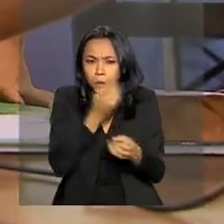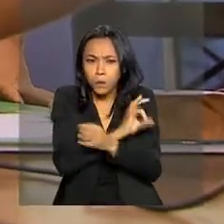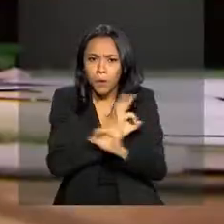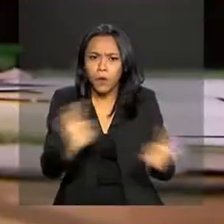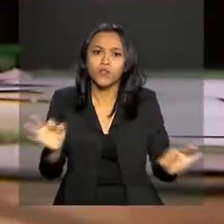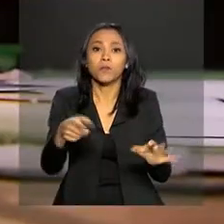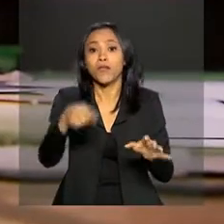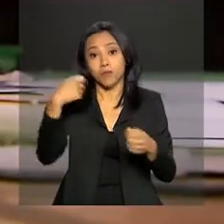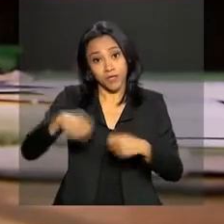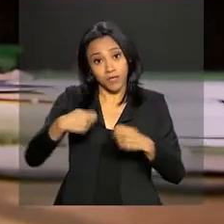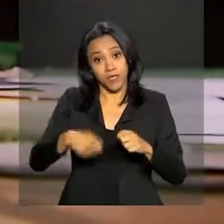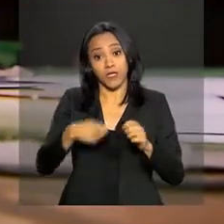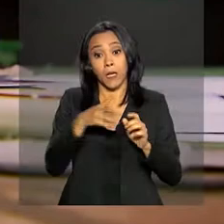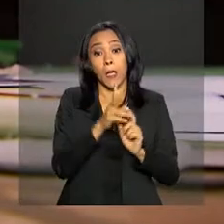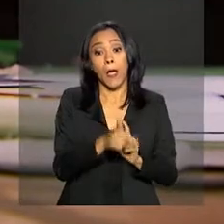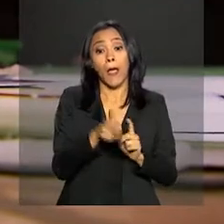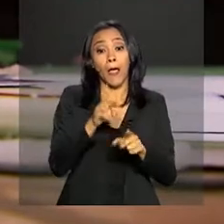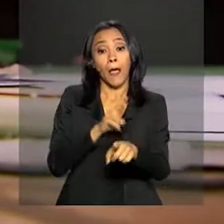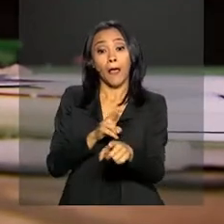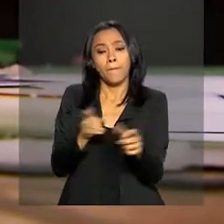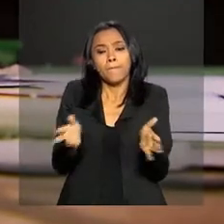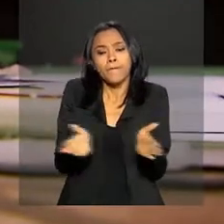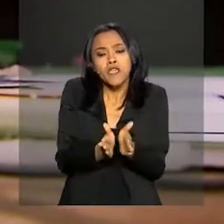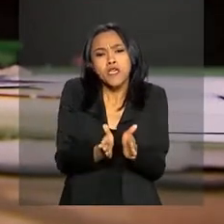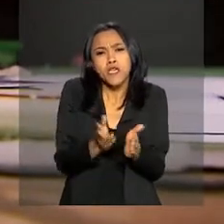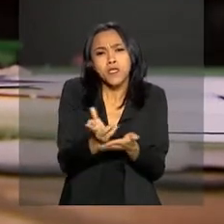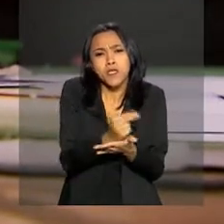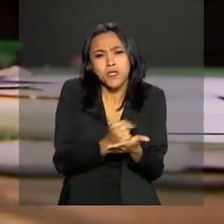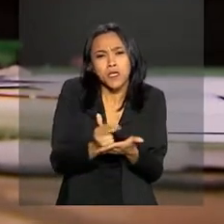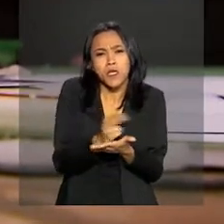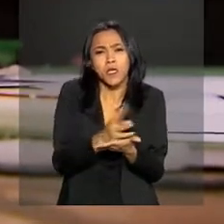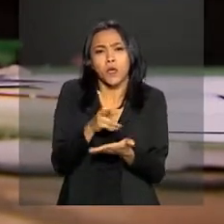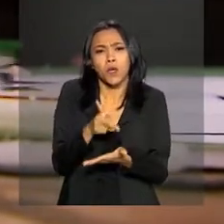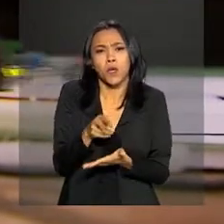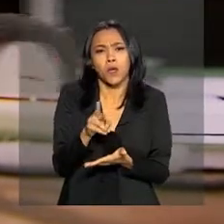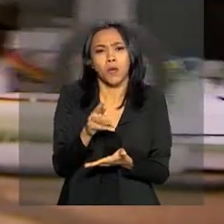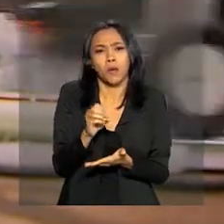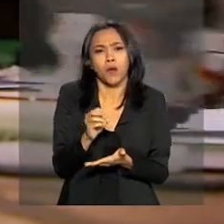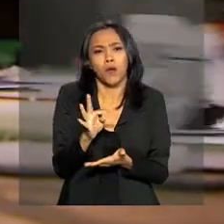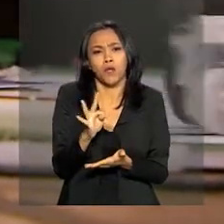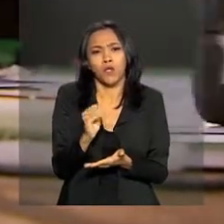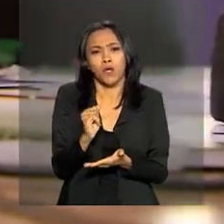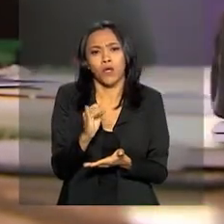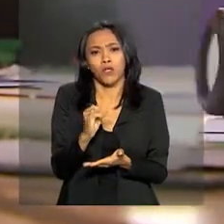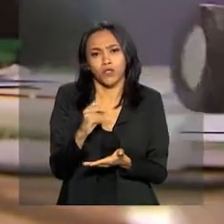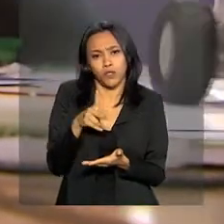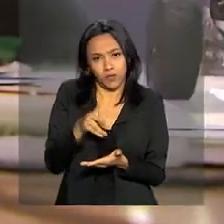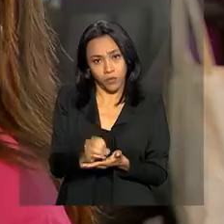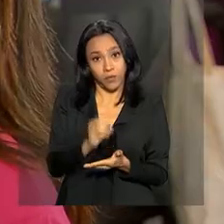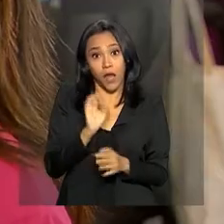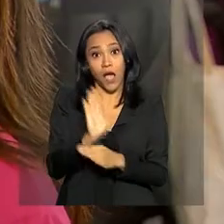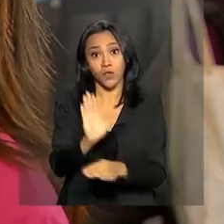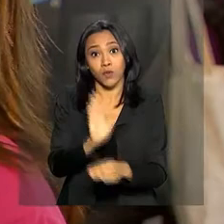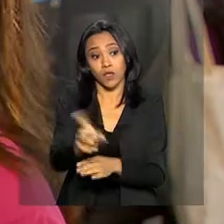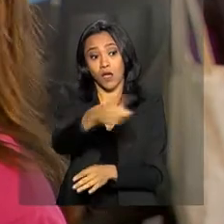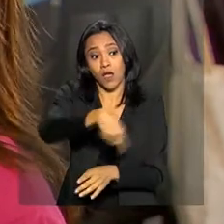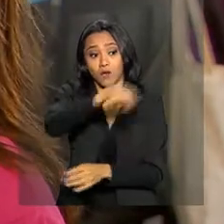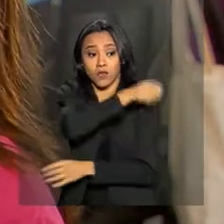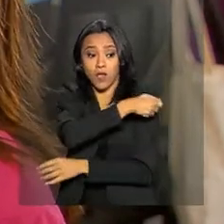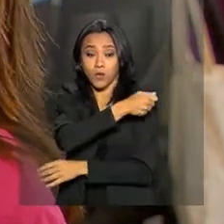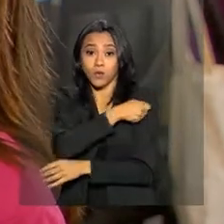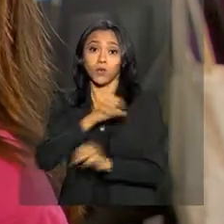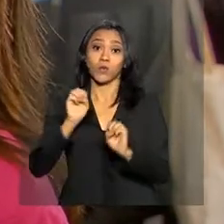desenvolver protótipos de materiais que vão ajudar no aprendizado de alunos de escolas públicas do ensino médio. É possível